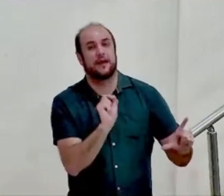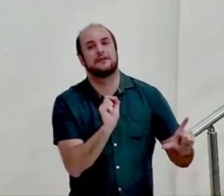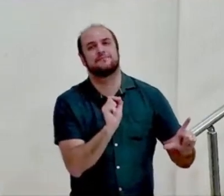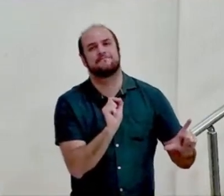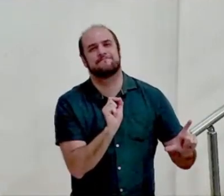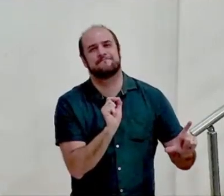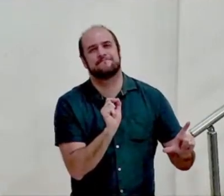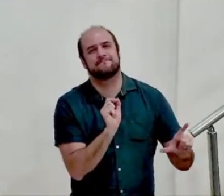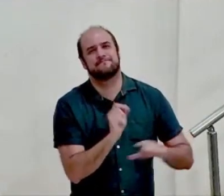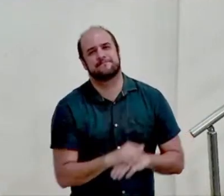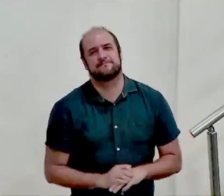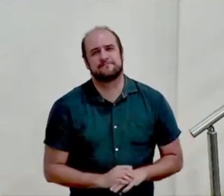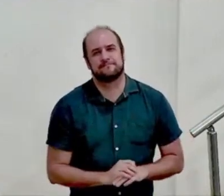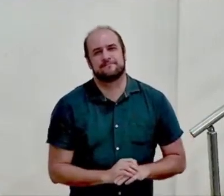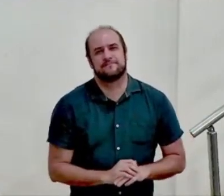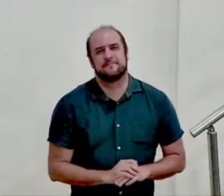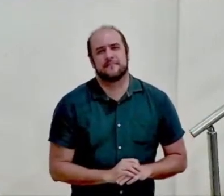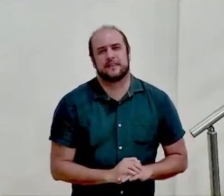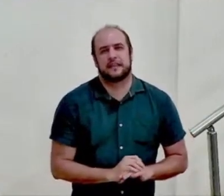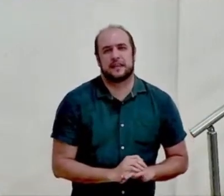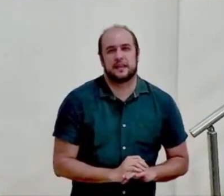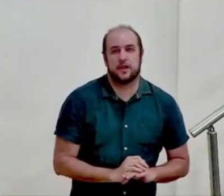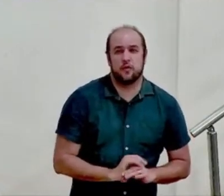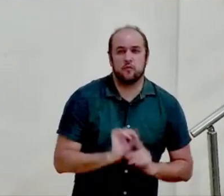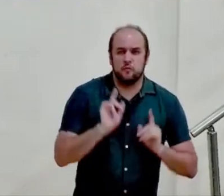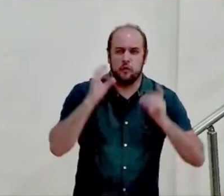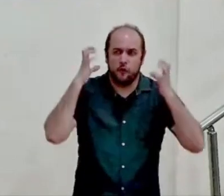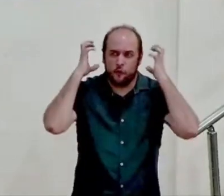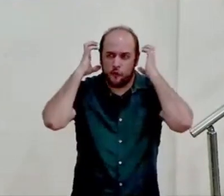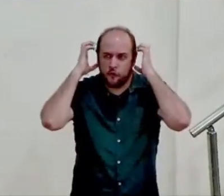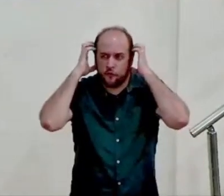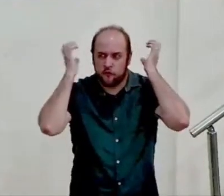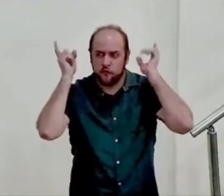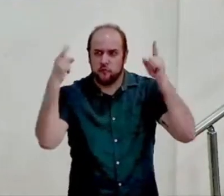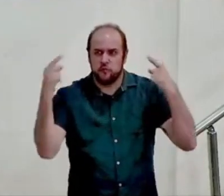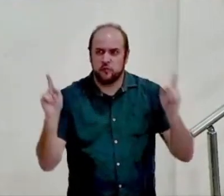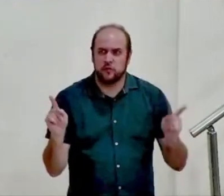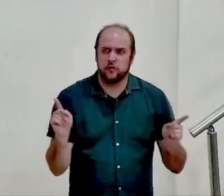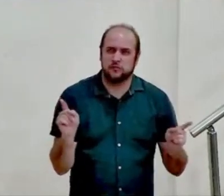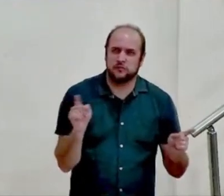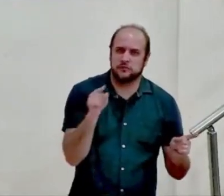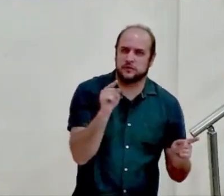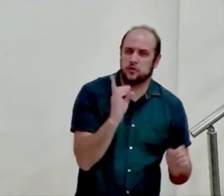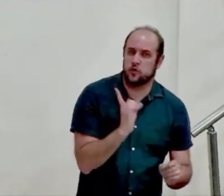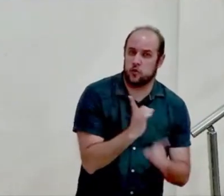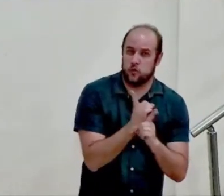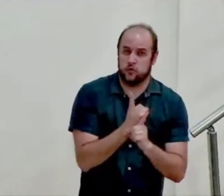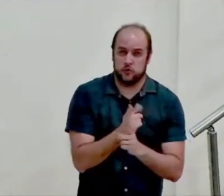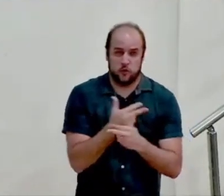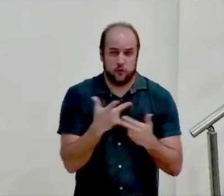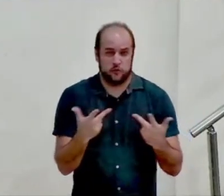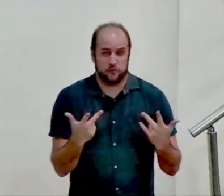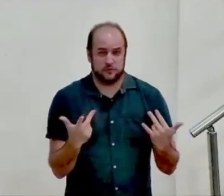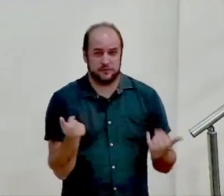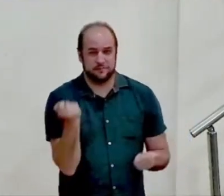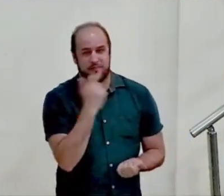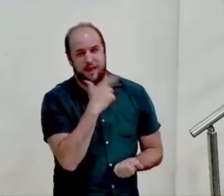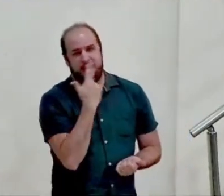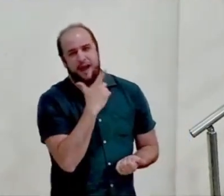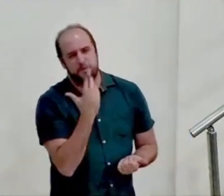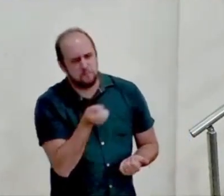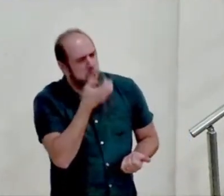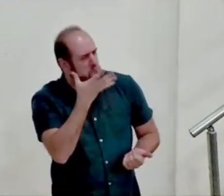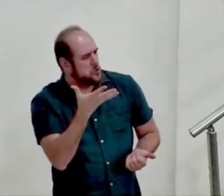aquilo que você ouve será que você encontrou coisas divertidas atraentes